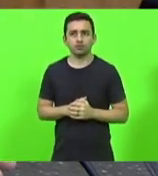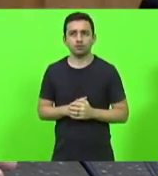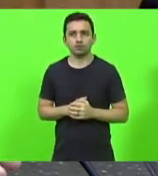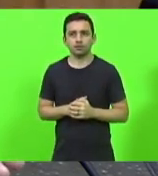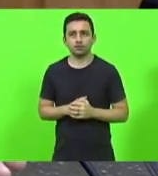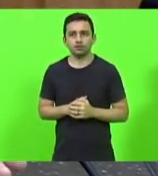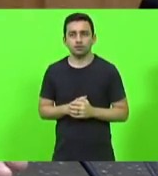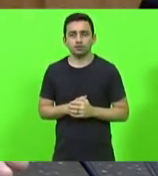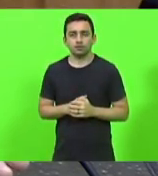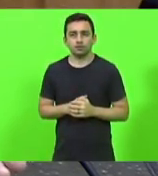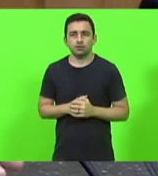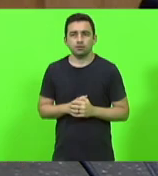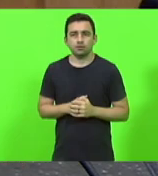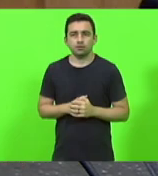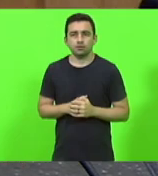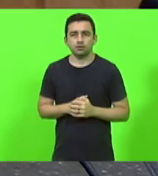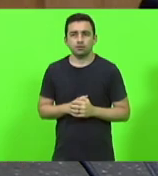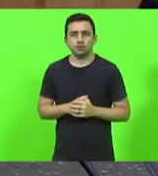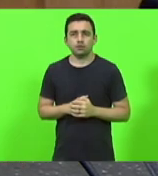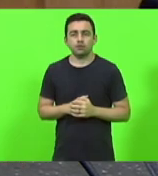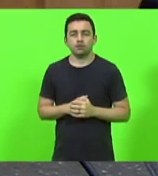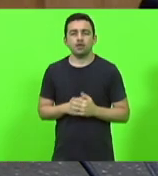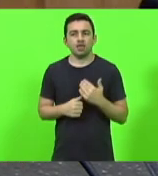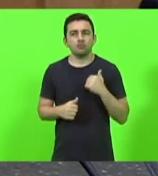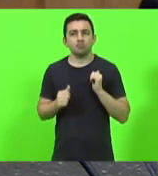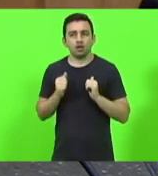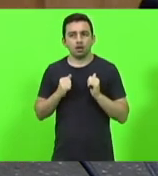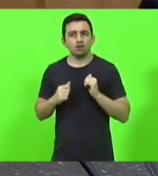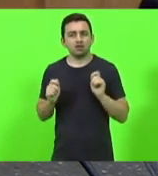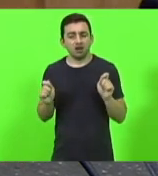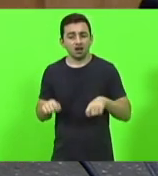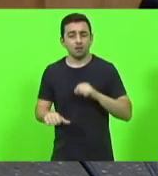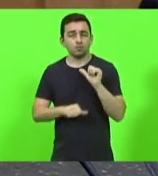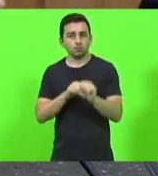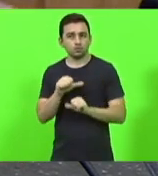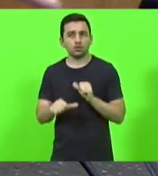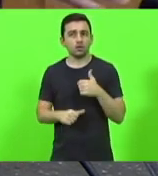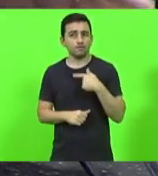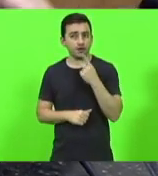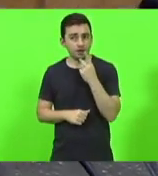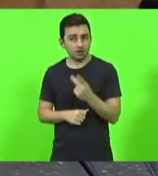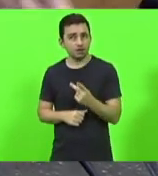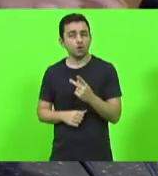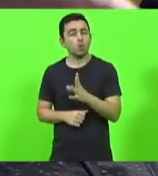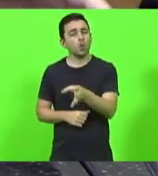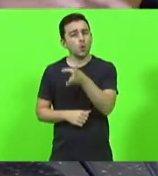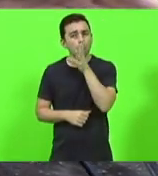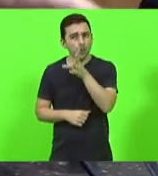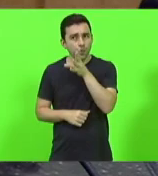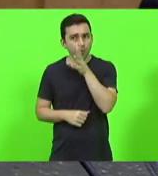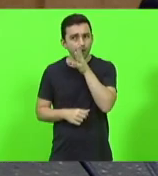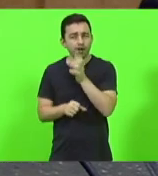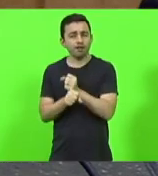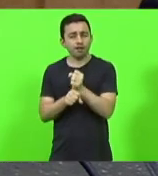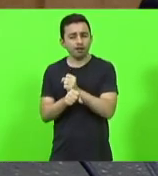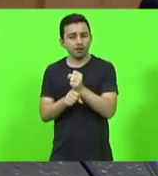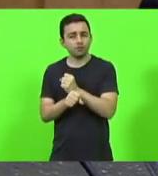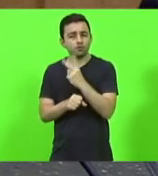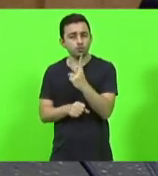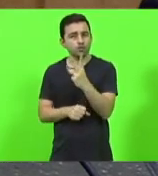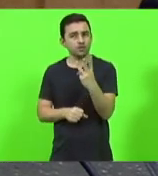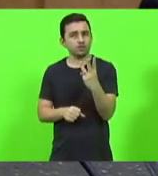30 segundos se for possível. Espero que tenha mudado também porque estou falando de coisas que conheci ainda há dois, três anos atrás.